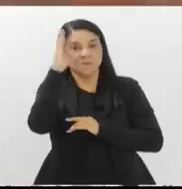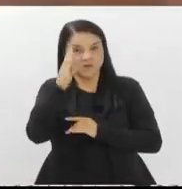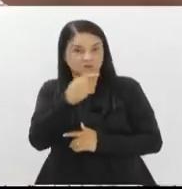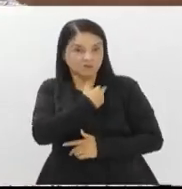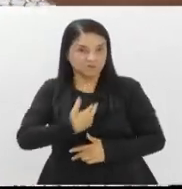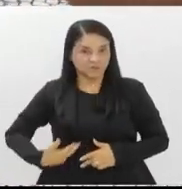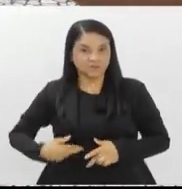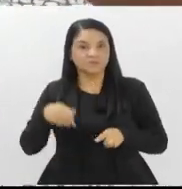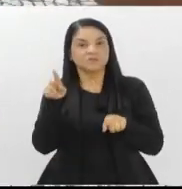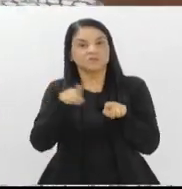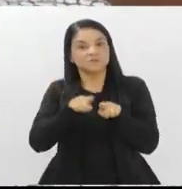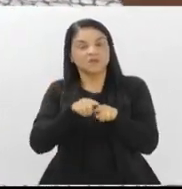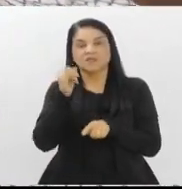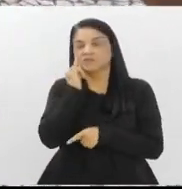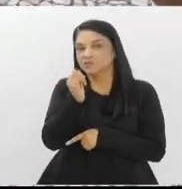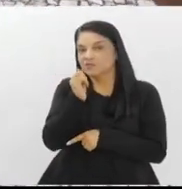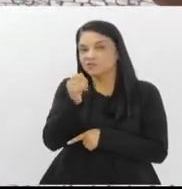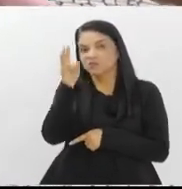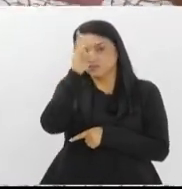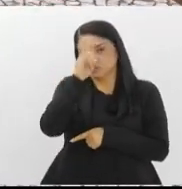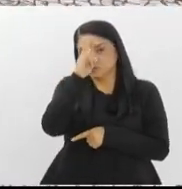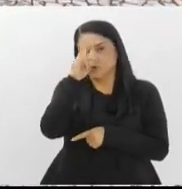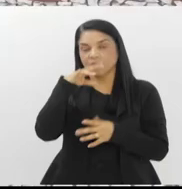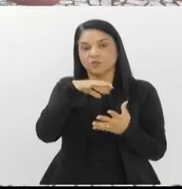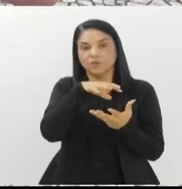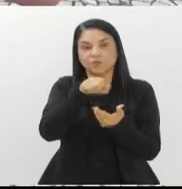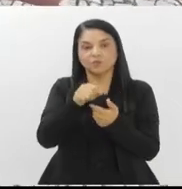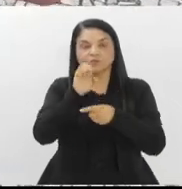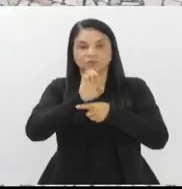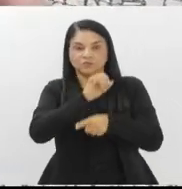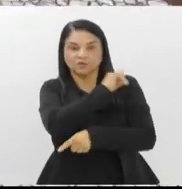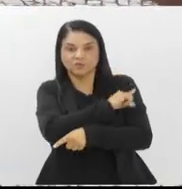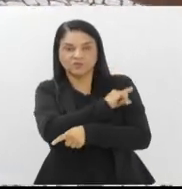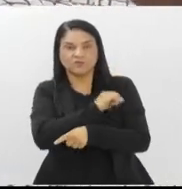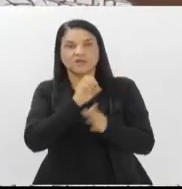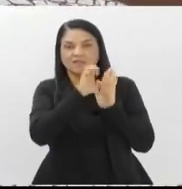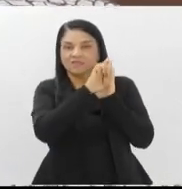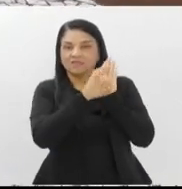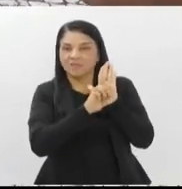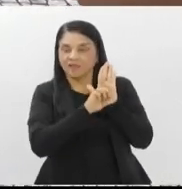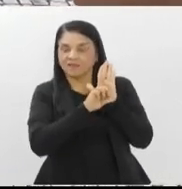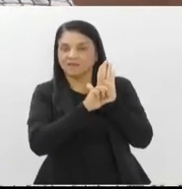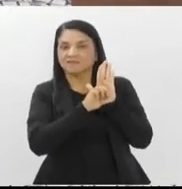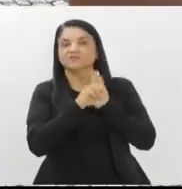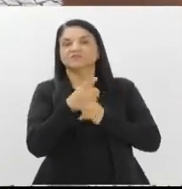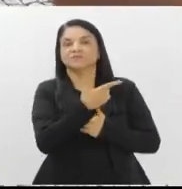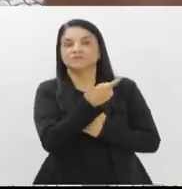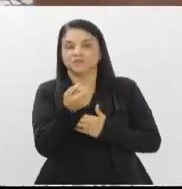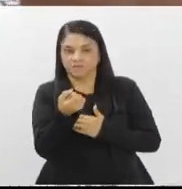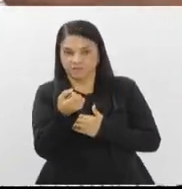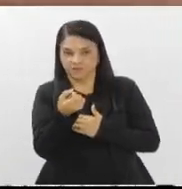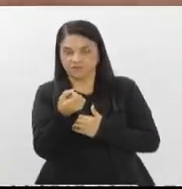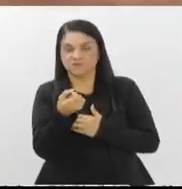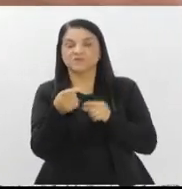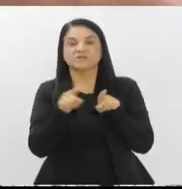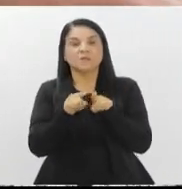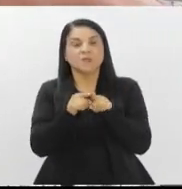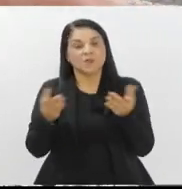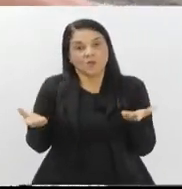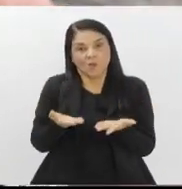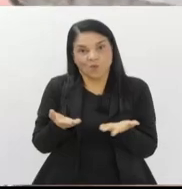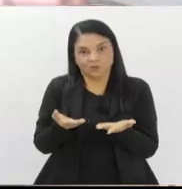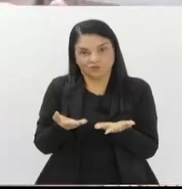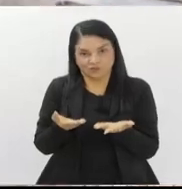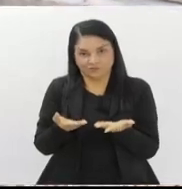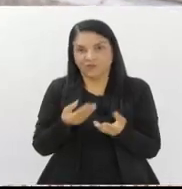a própria história dos mundos da arte do Rio de Janeiro da década de 1920 e como nós lidamos com ele até os